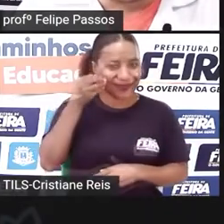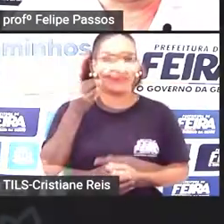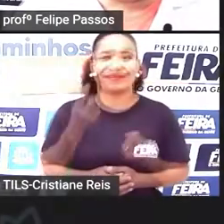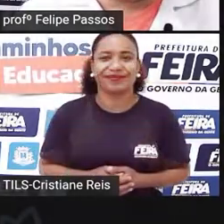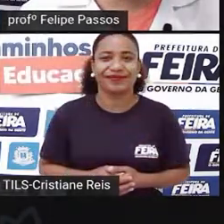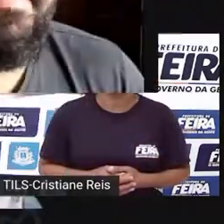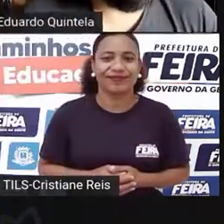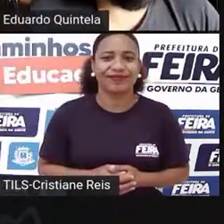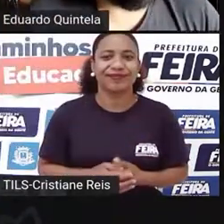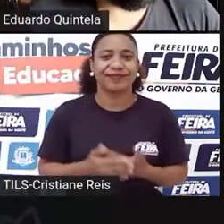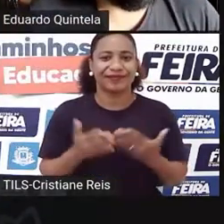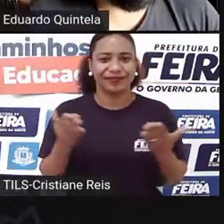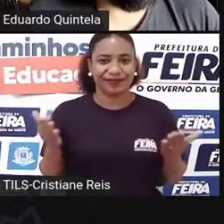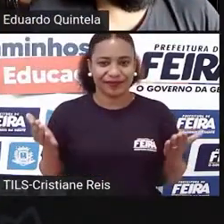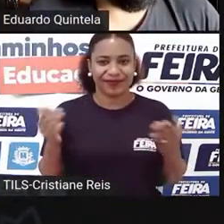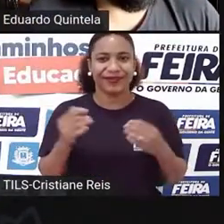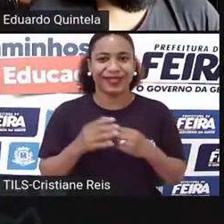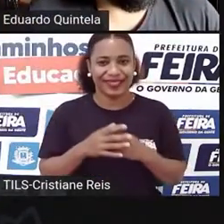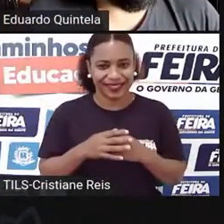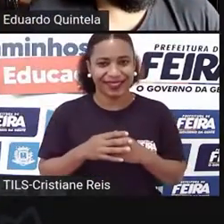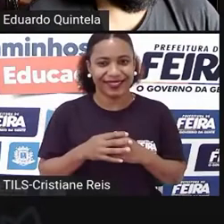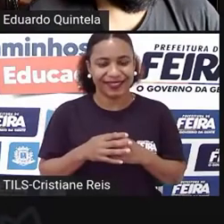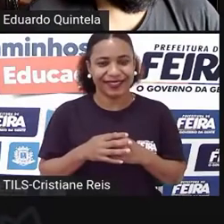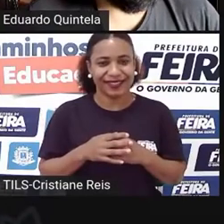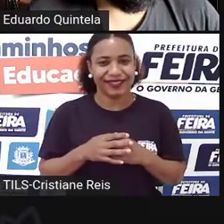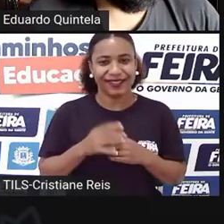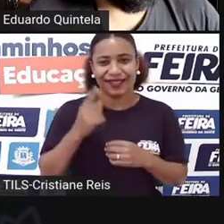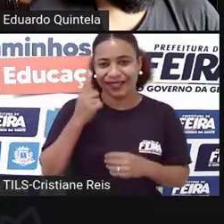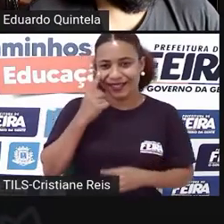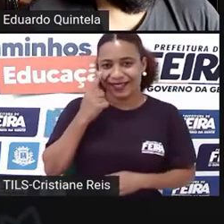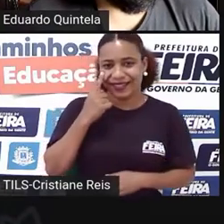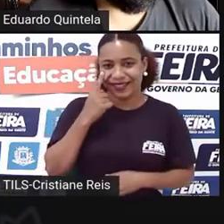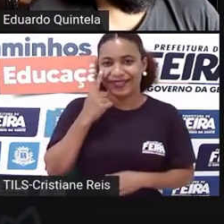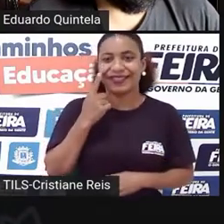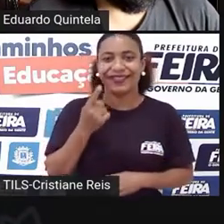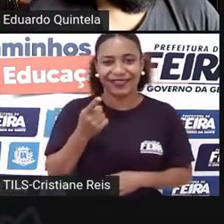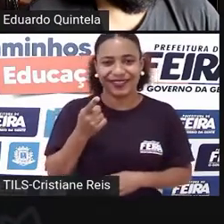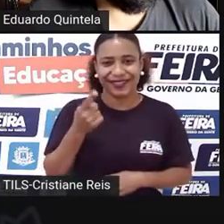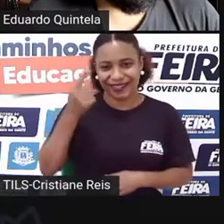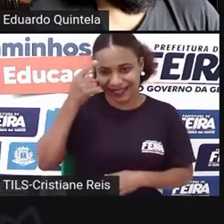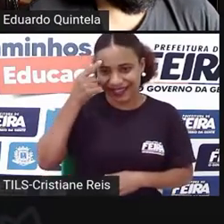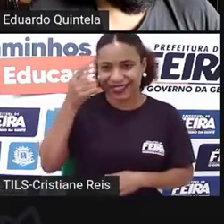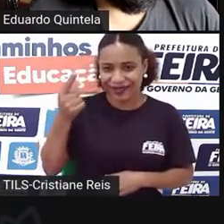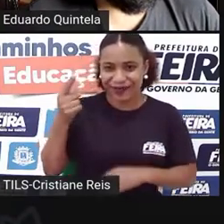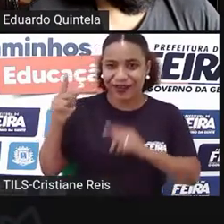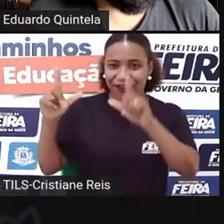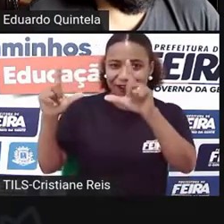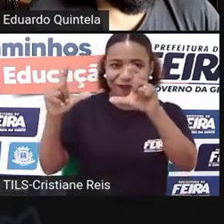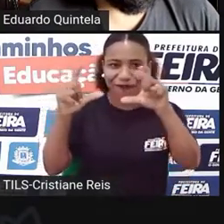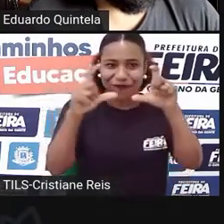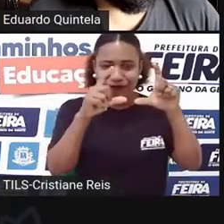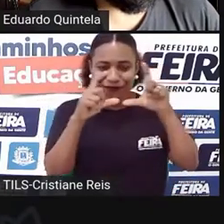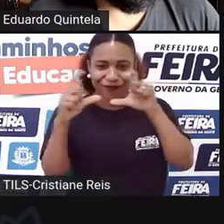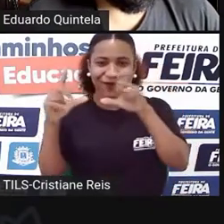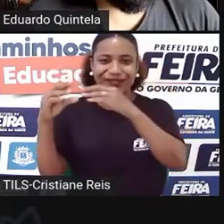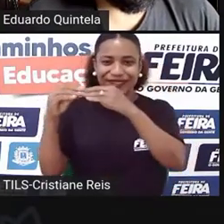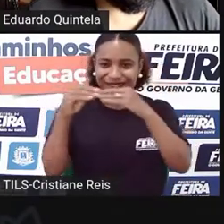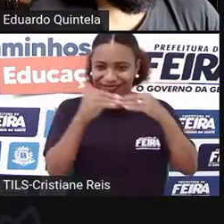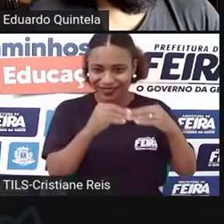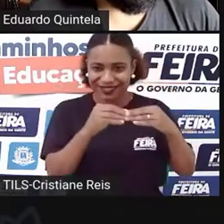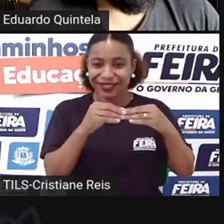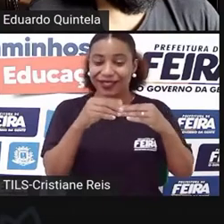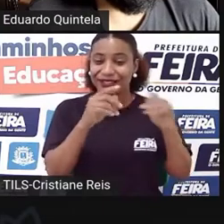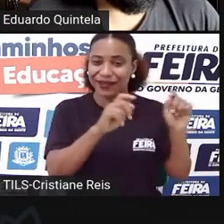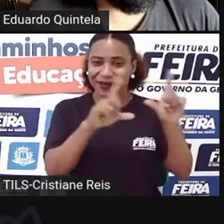Rentável, né? Antes da gente passar para aquela parte que eu te pedi para trazer algumas fotos para o pessoal conhecer,